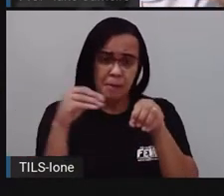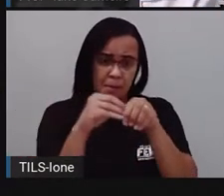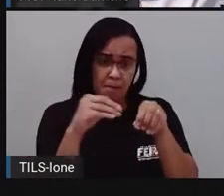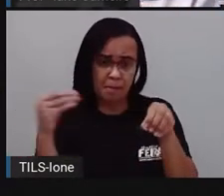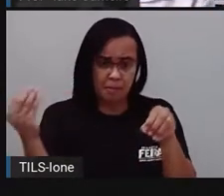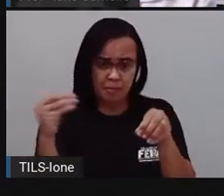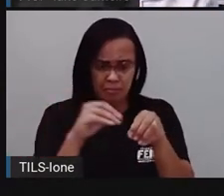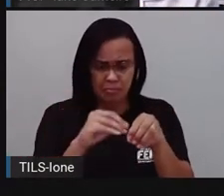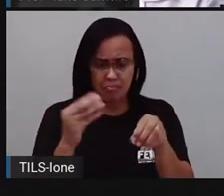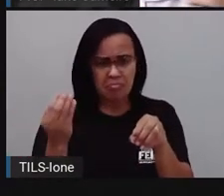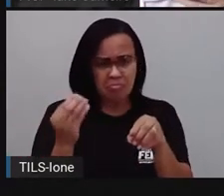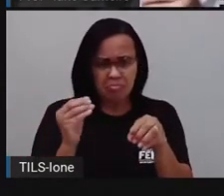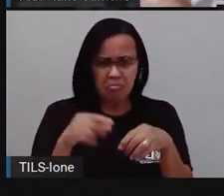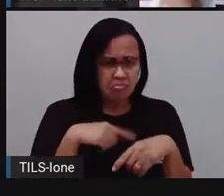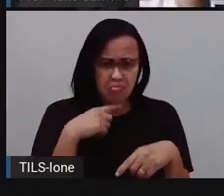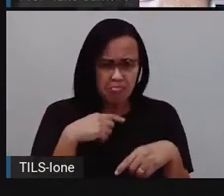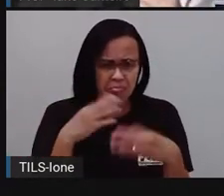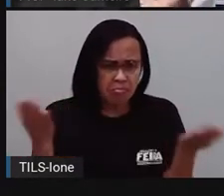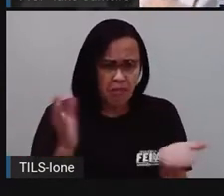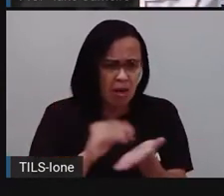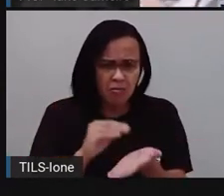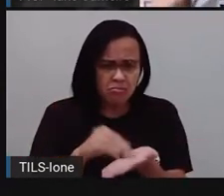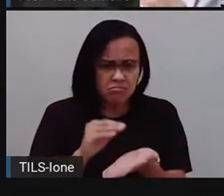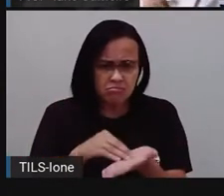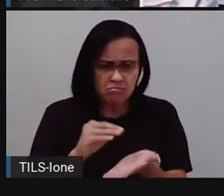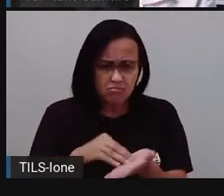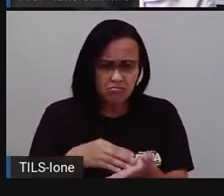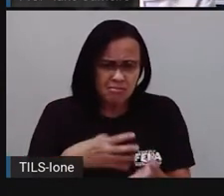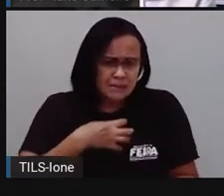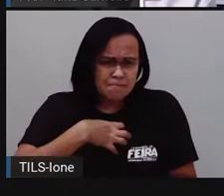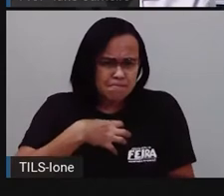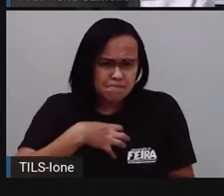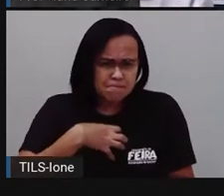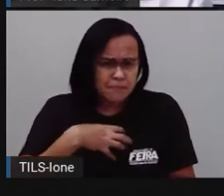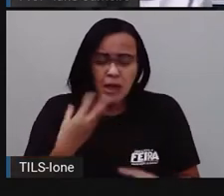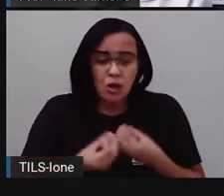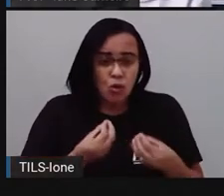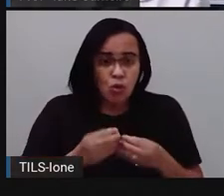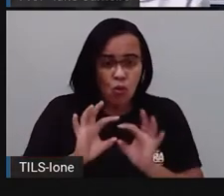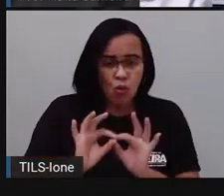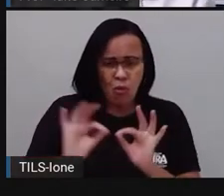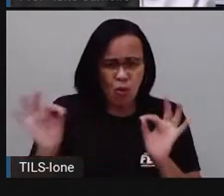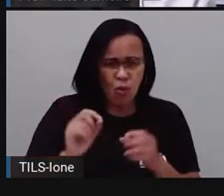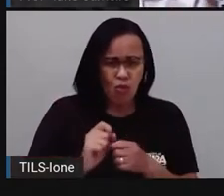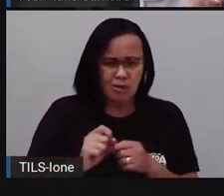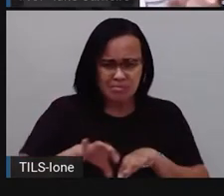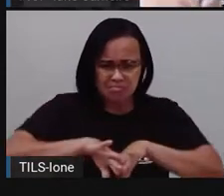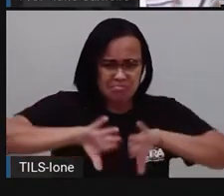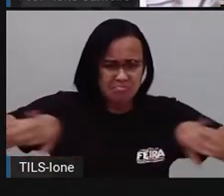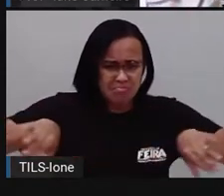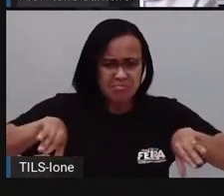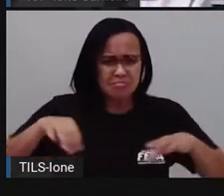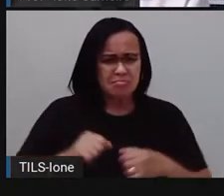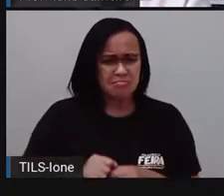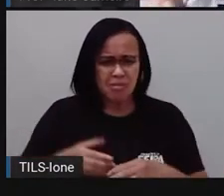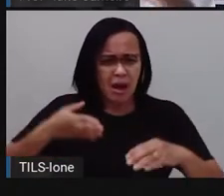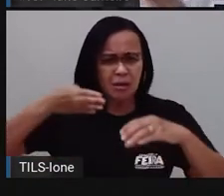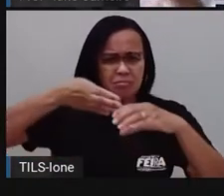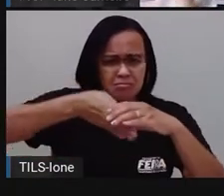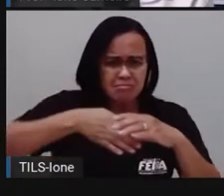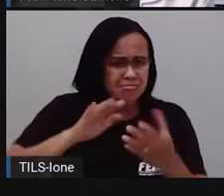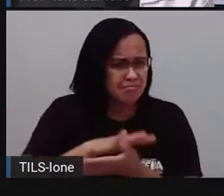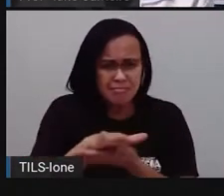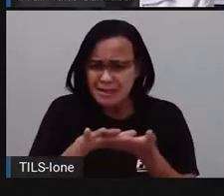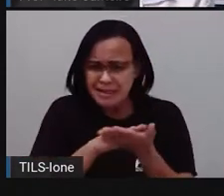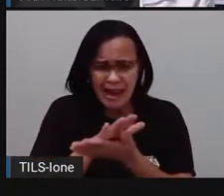Poderia ficar de fora? Como é que essa pecinha, se sentiria estando longe das demais, sem conseguir entrar naquele espaço,